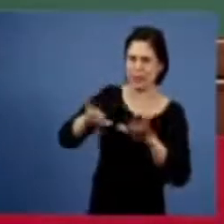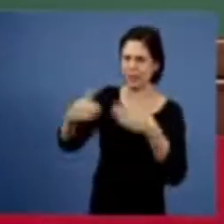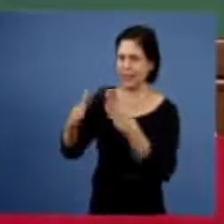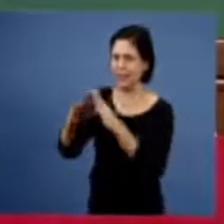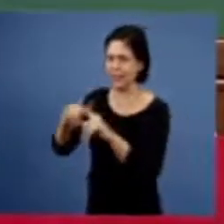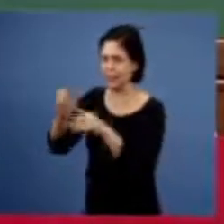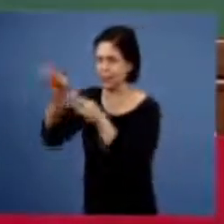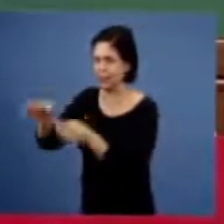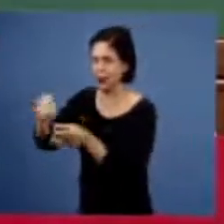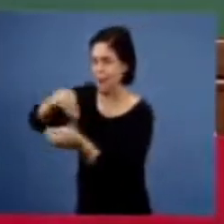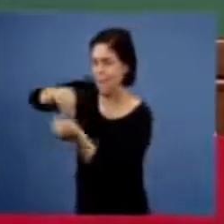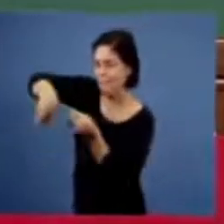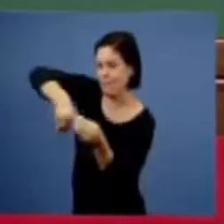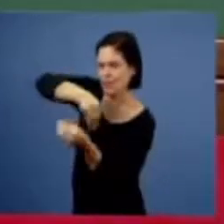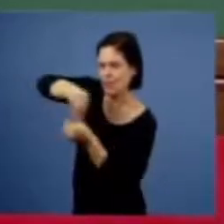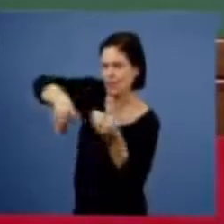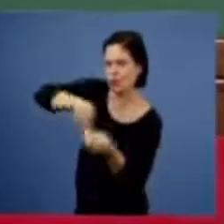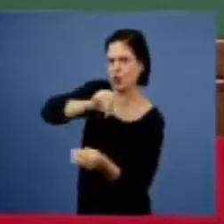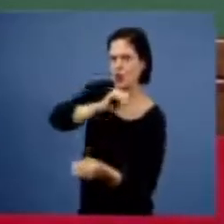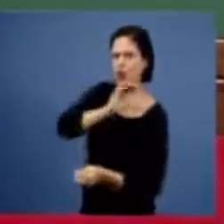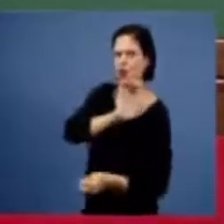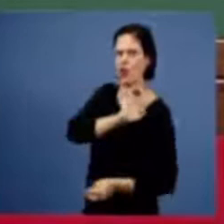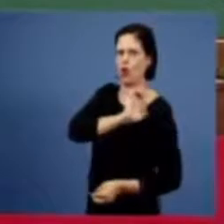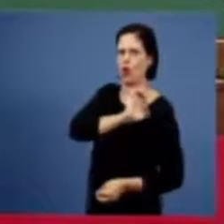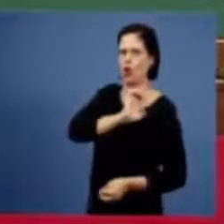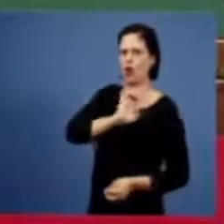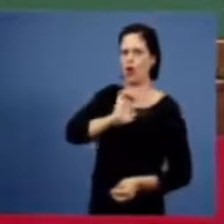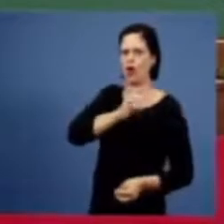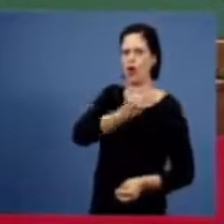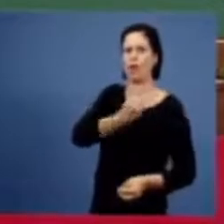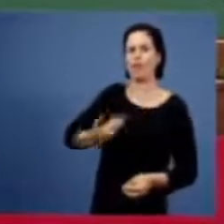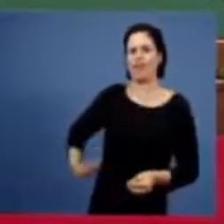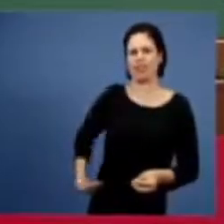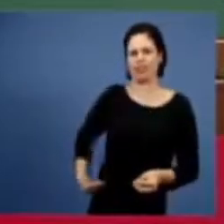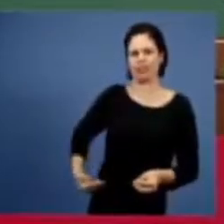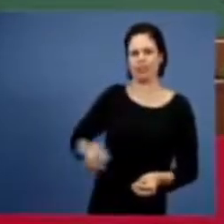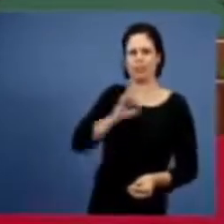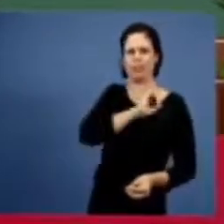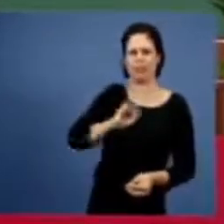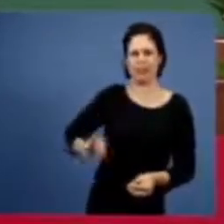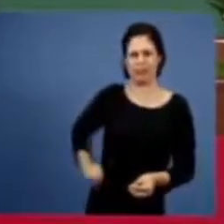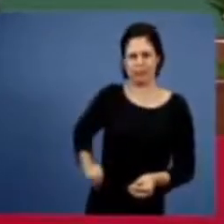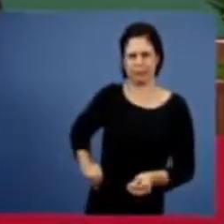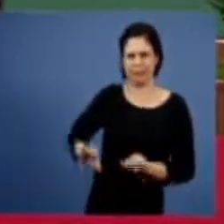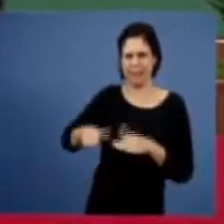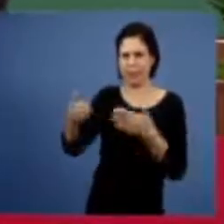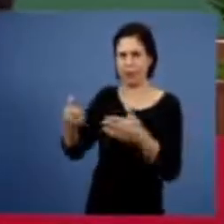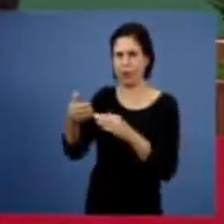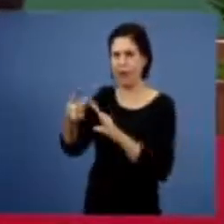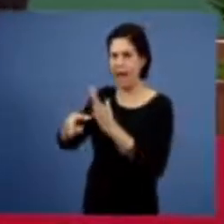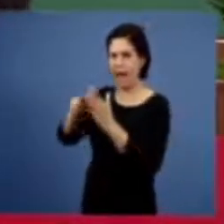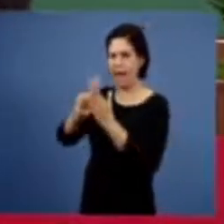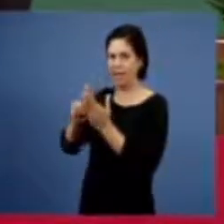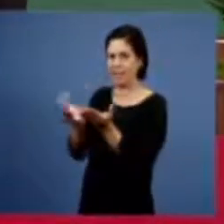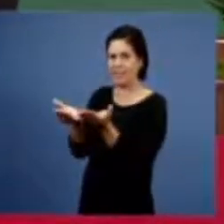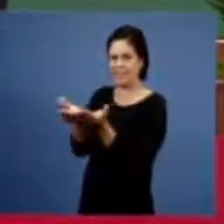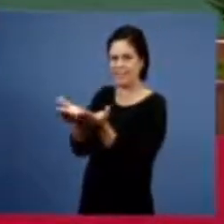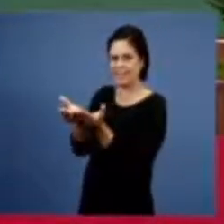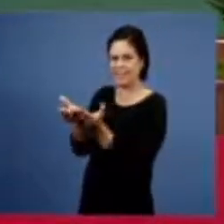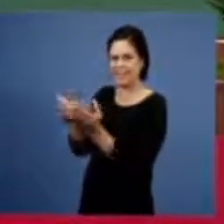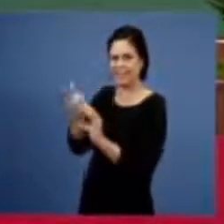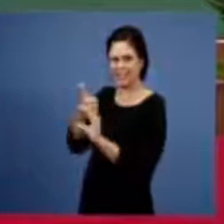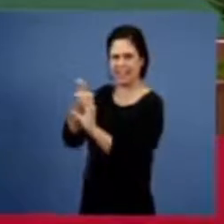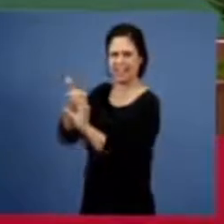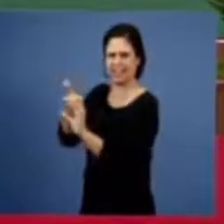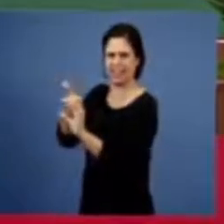a ser imperial ela em vez de ser cristã ela passou a imperial ela passou agora a governar o